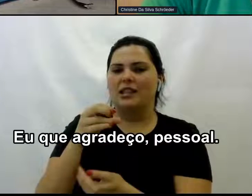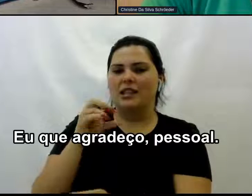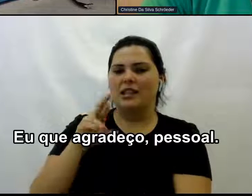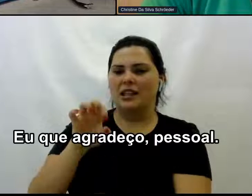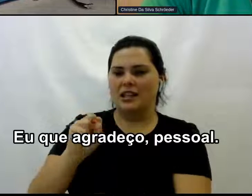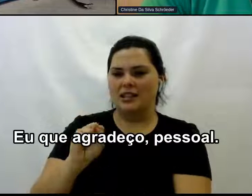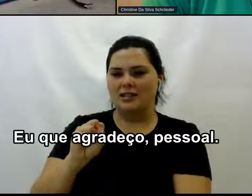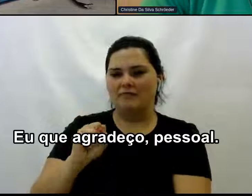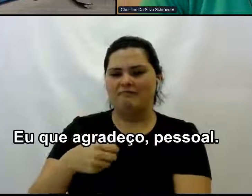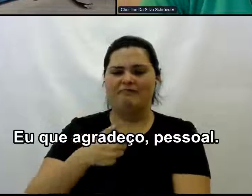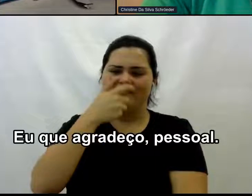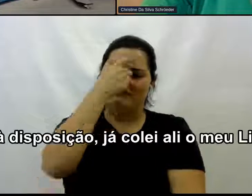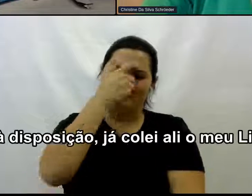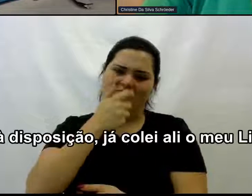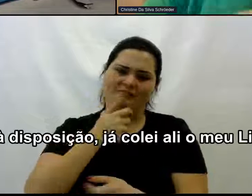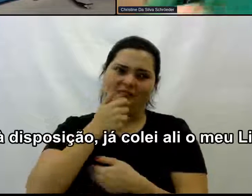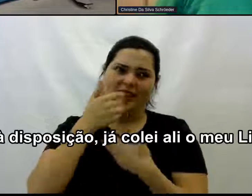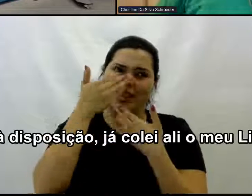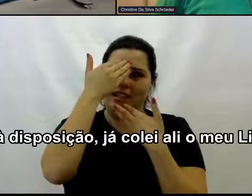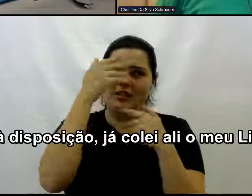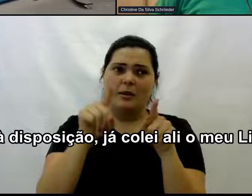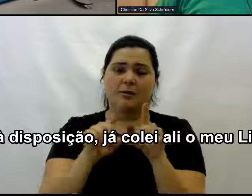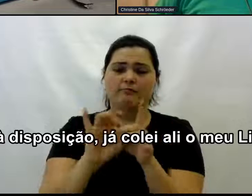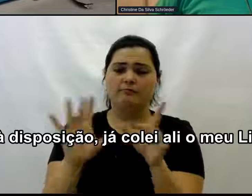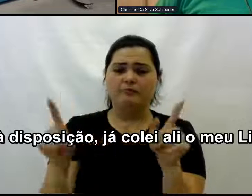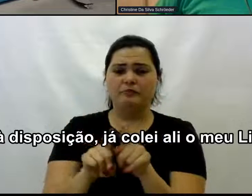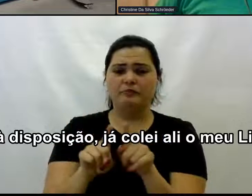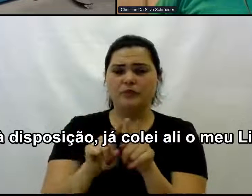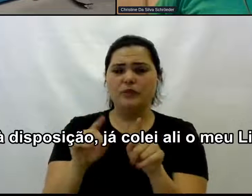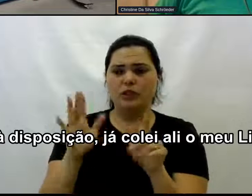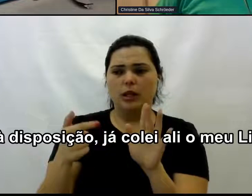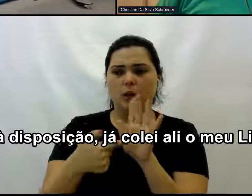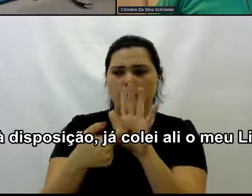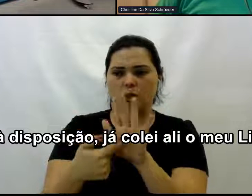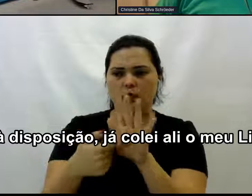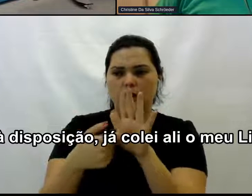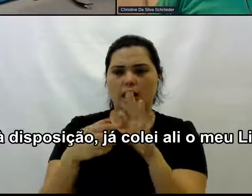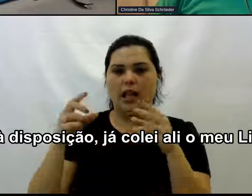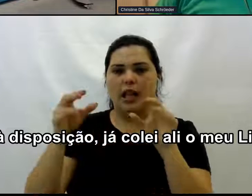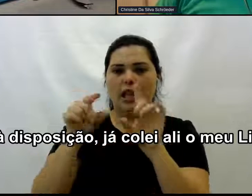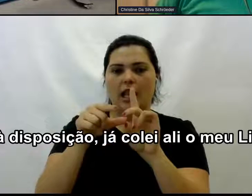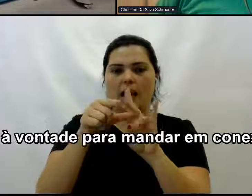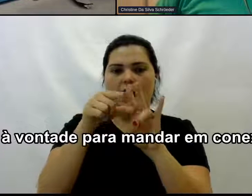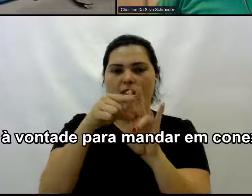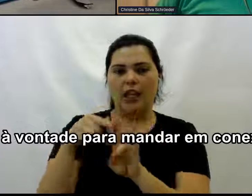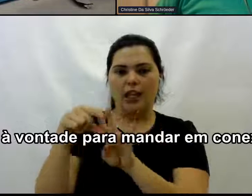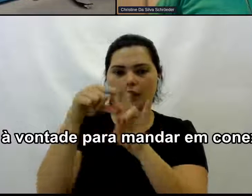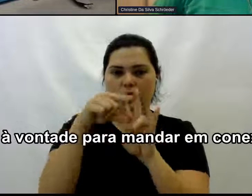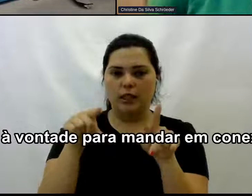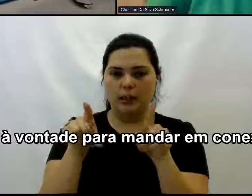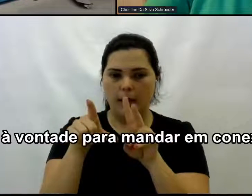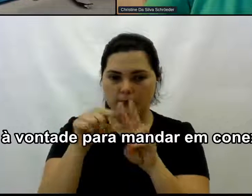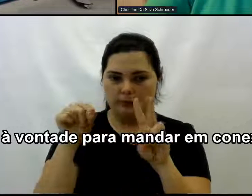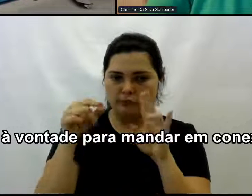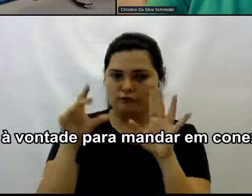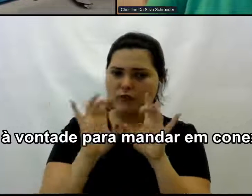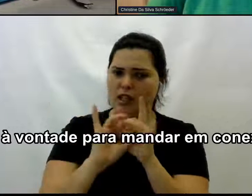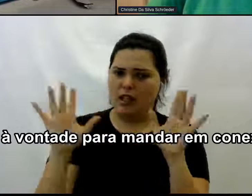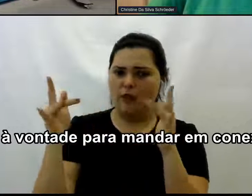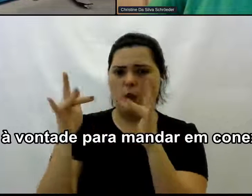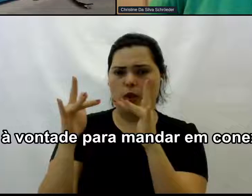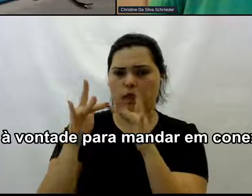que agradeço Pessoal E eu fico à disposição Já colei ali O meu Meu LinkedIn Né Fique à vontade Para